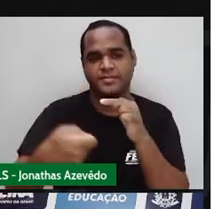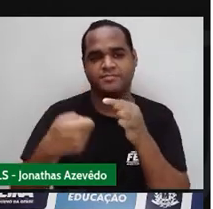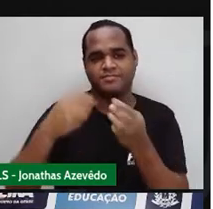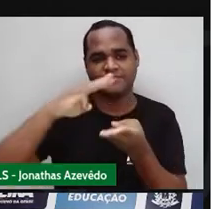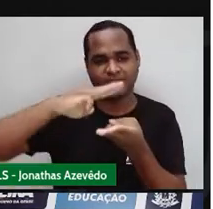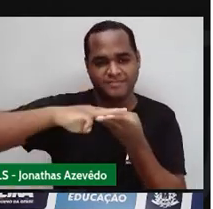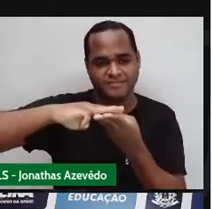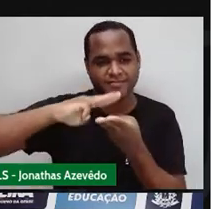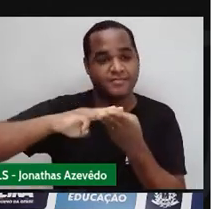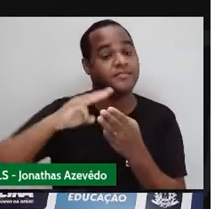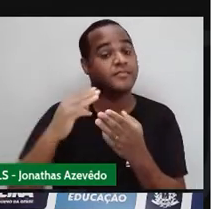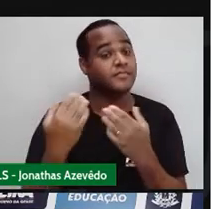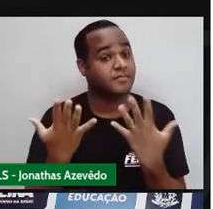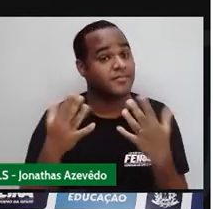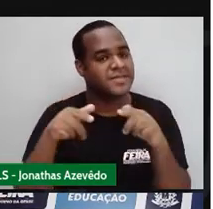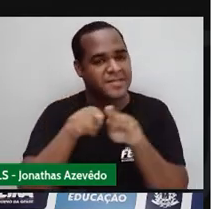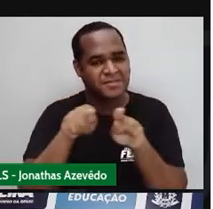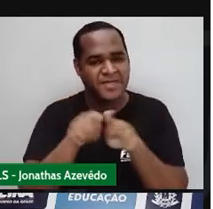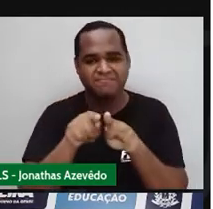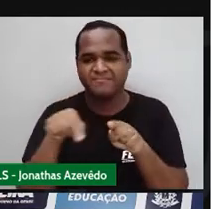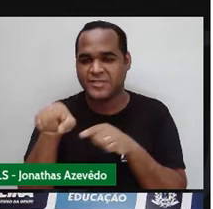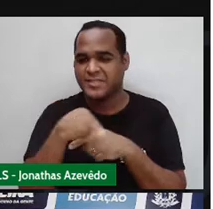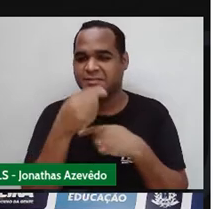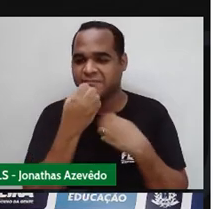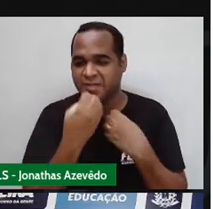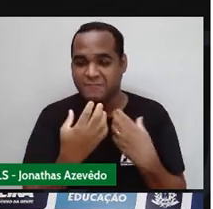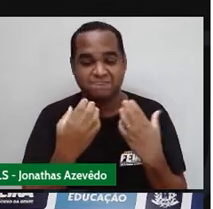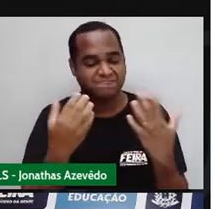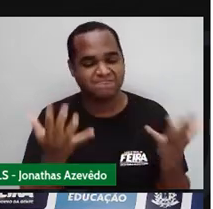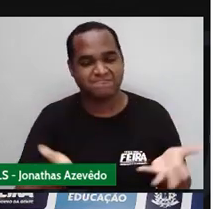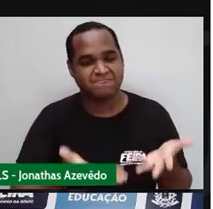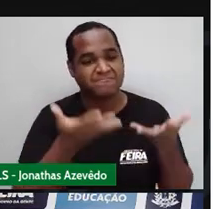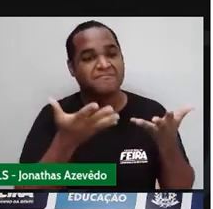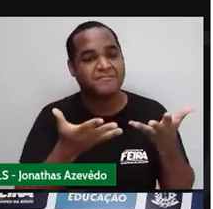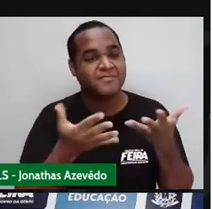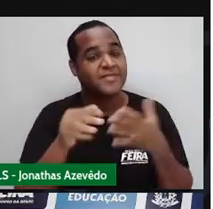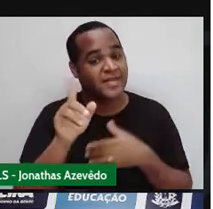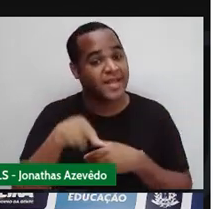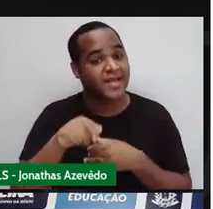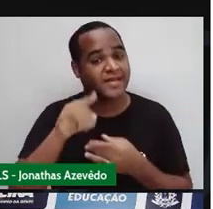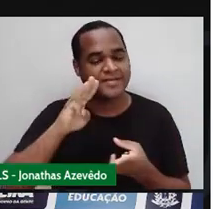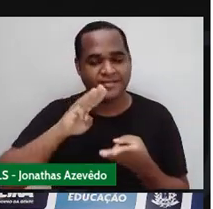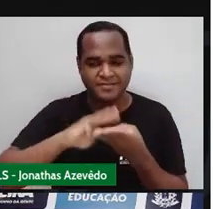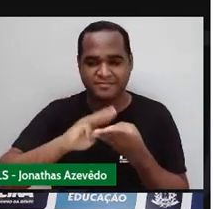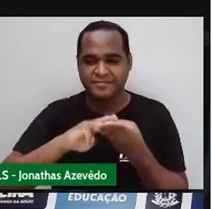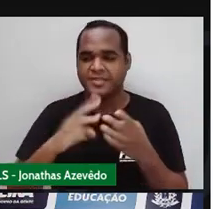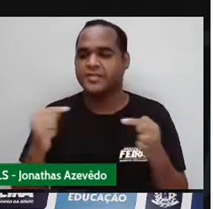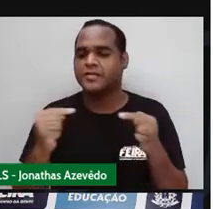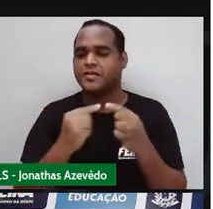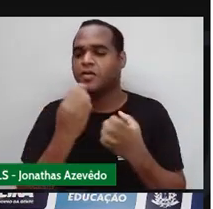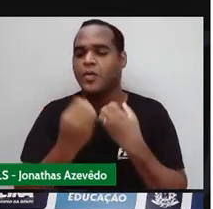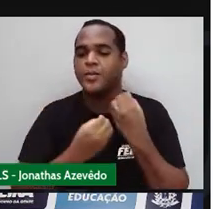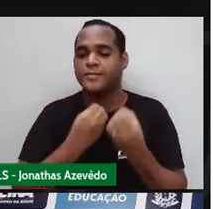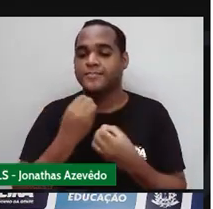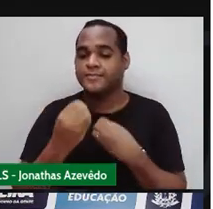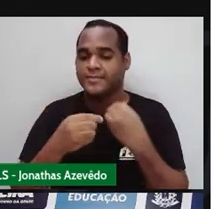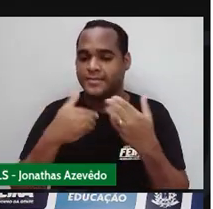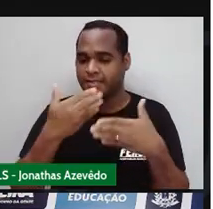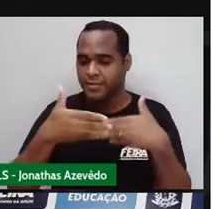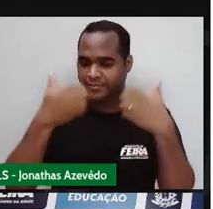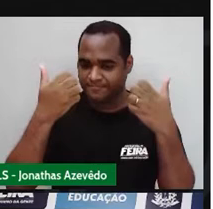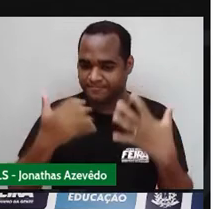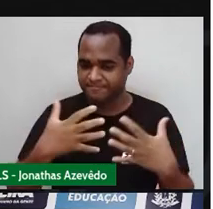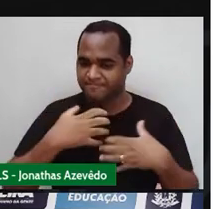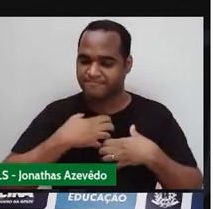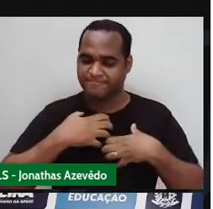E todos esses elogios que eu estou fazendo a matemática aqui, vai fazer sentido nessa